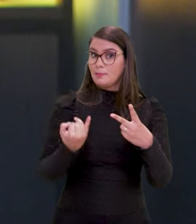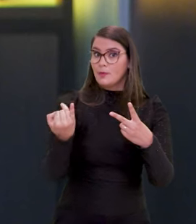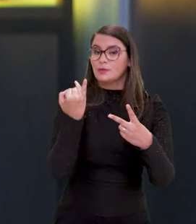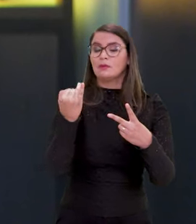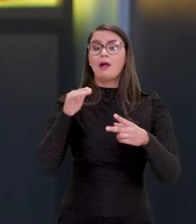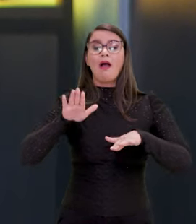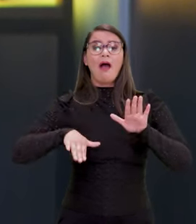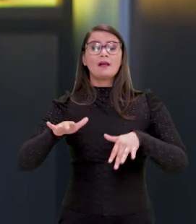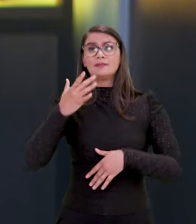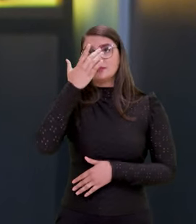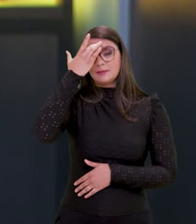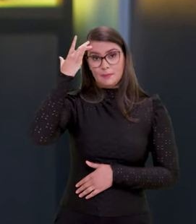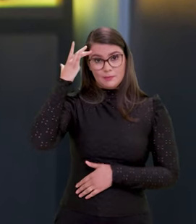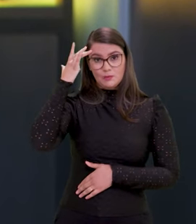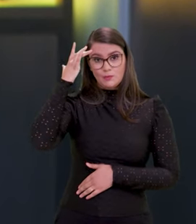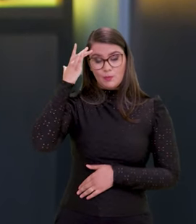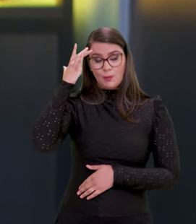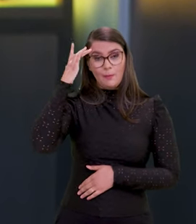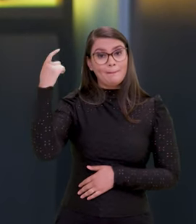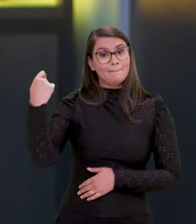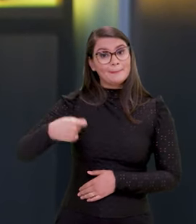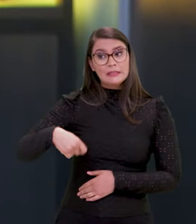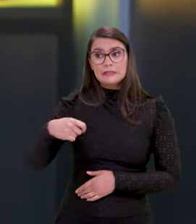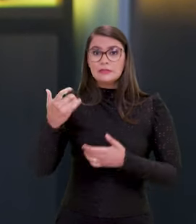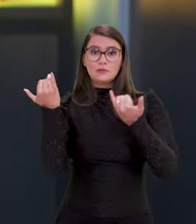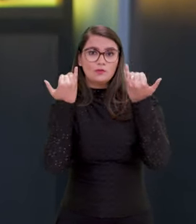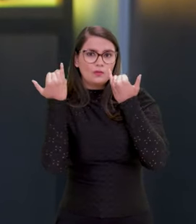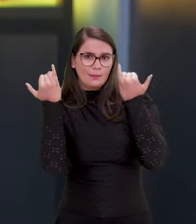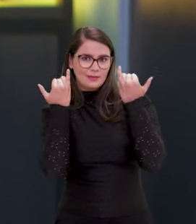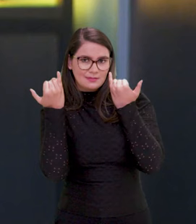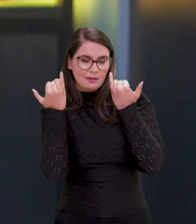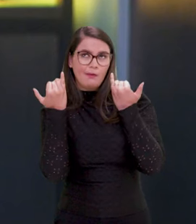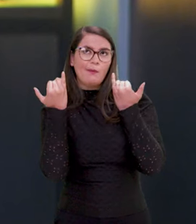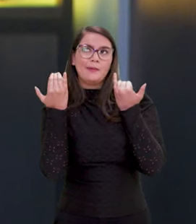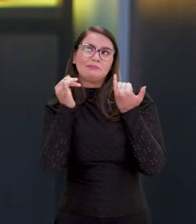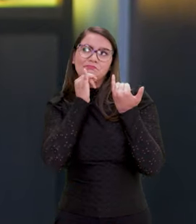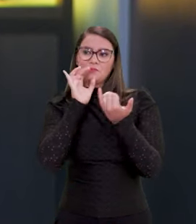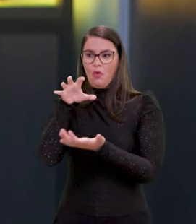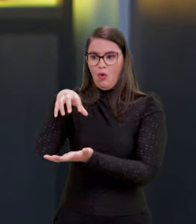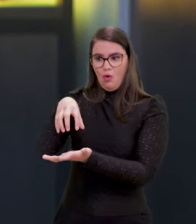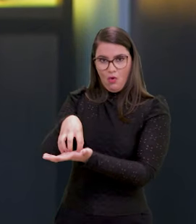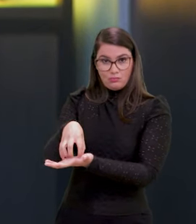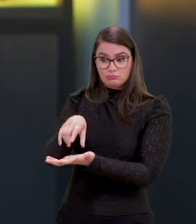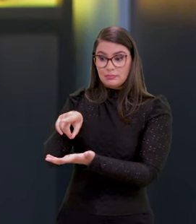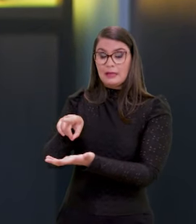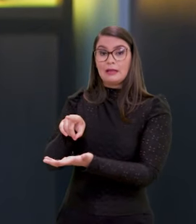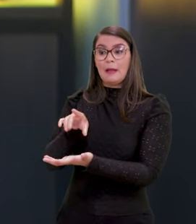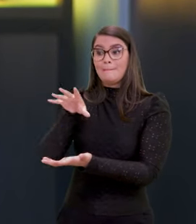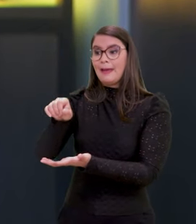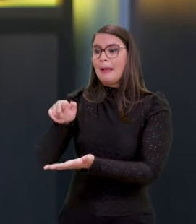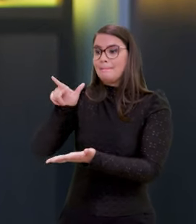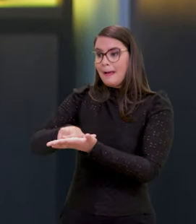relevante é que, muitas vezes, o cidadão precisa de uma informação de um determinado órgão, ele precisa